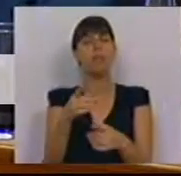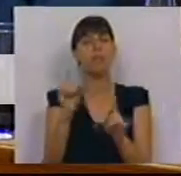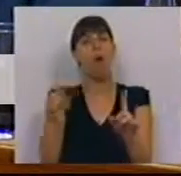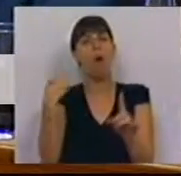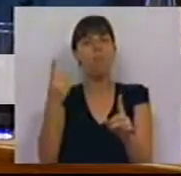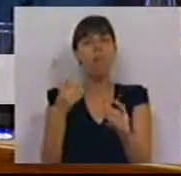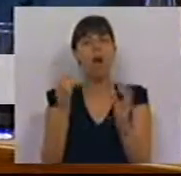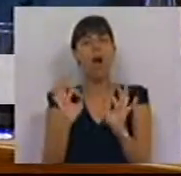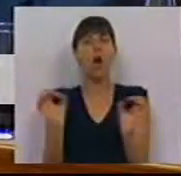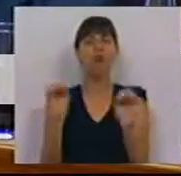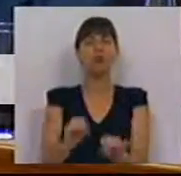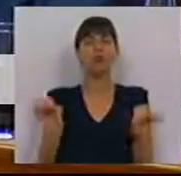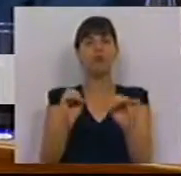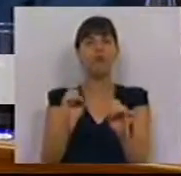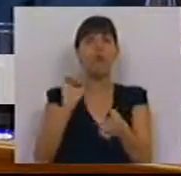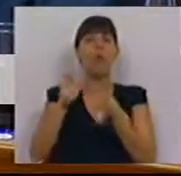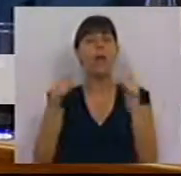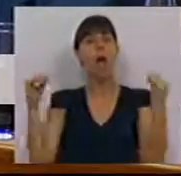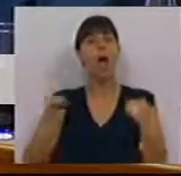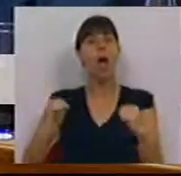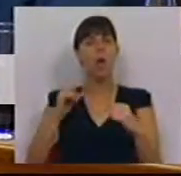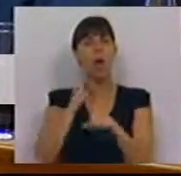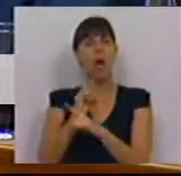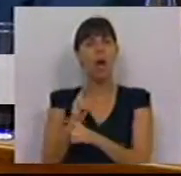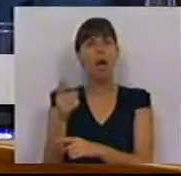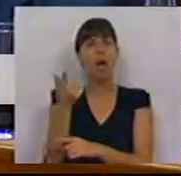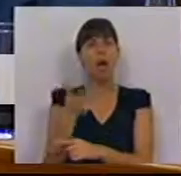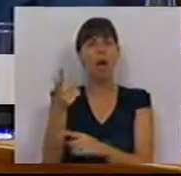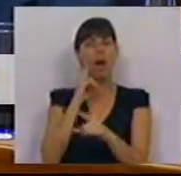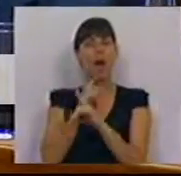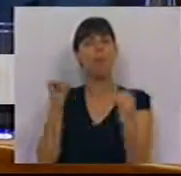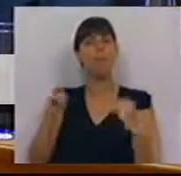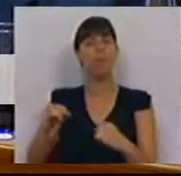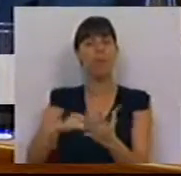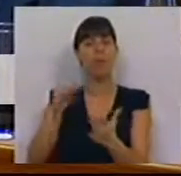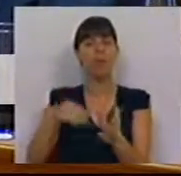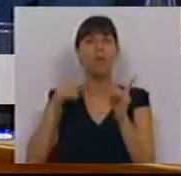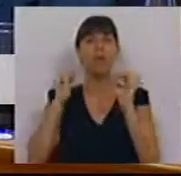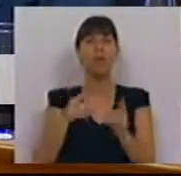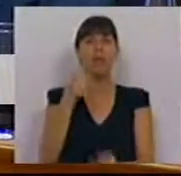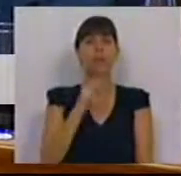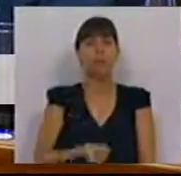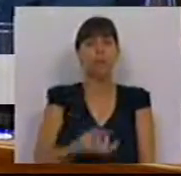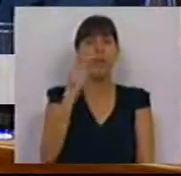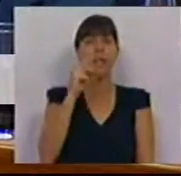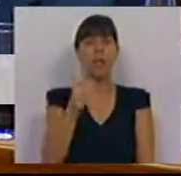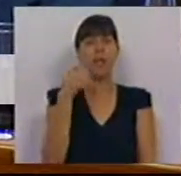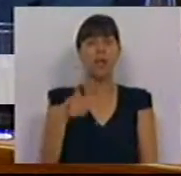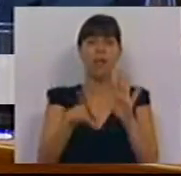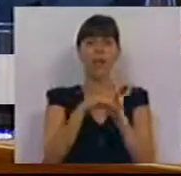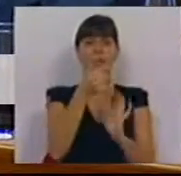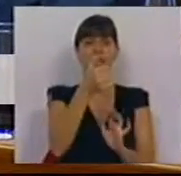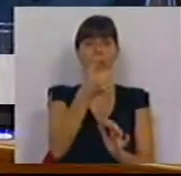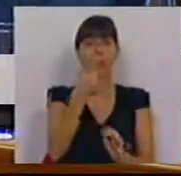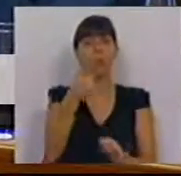tivesse destratado o que tinha sido acordado no memorando de entendimento que era implantar as 39 comarcas da lei 52 de